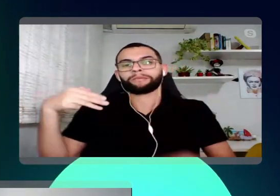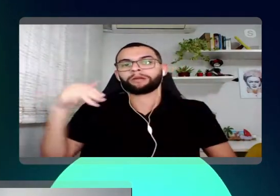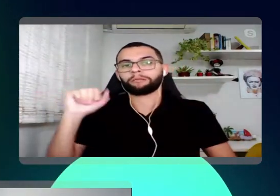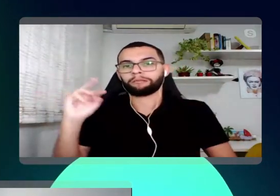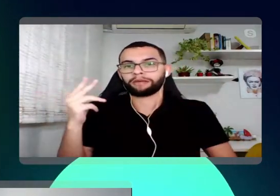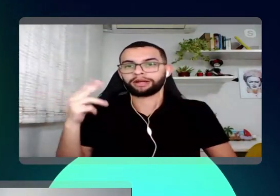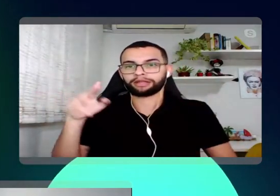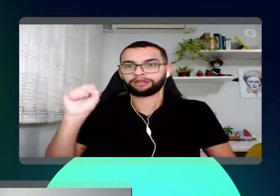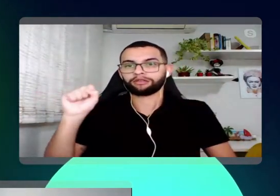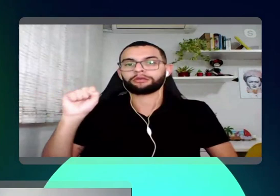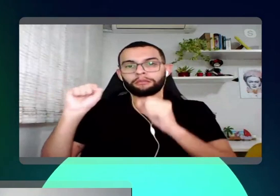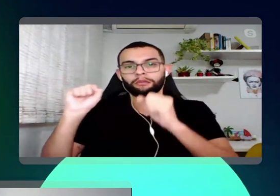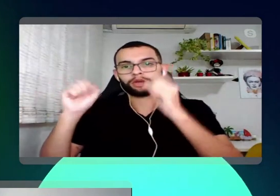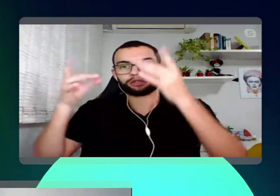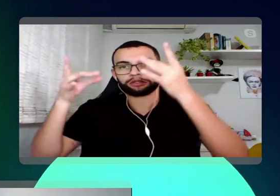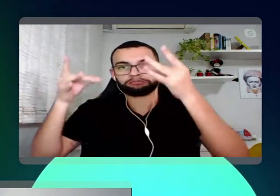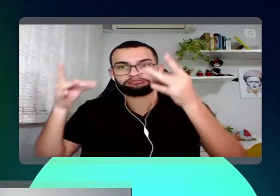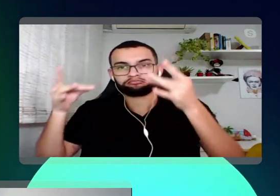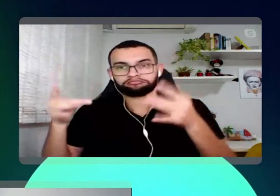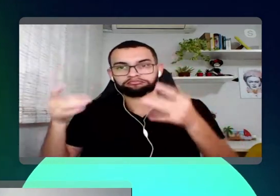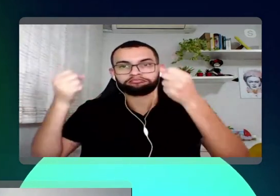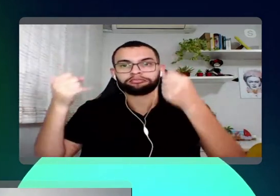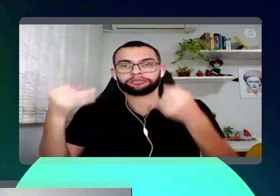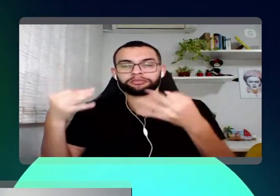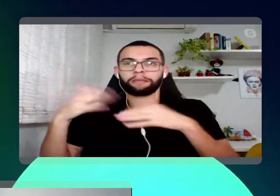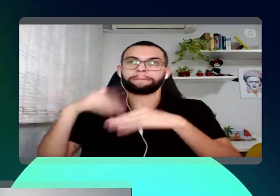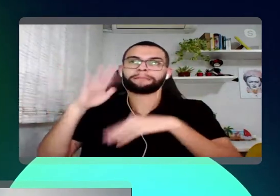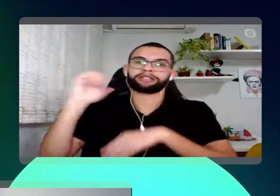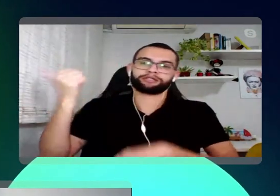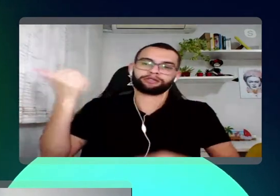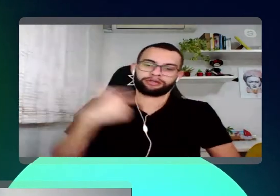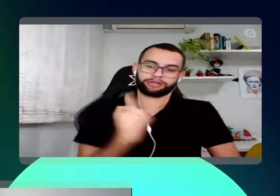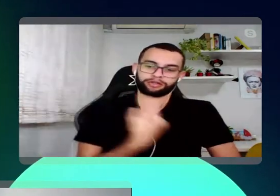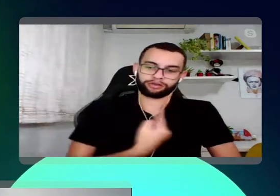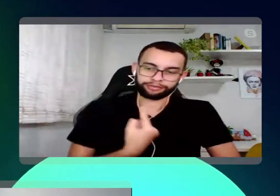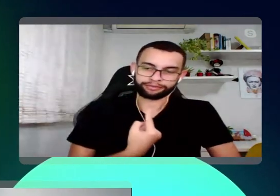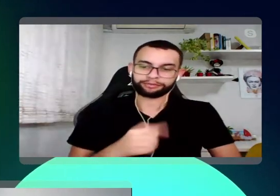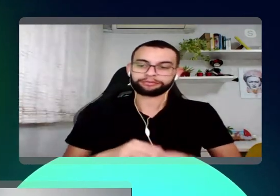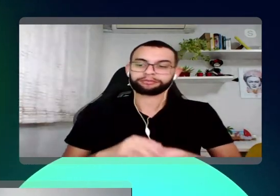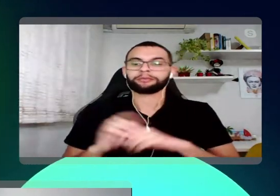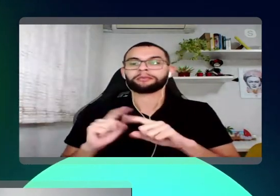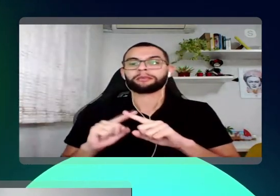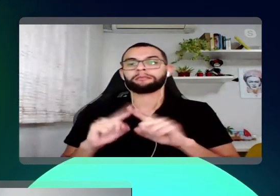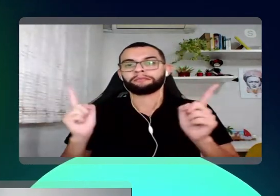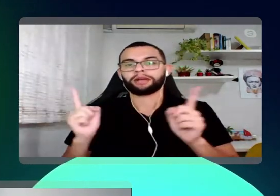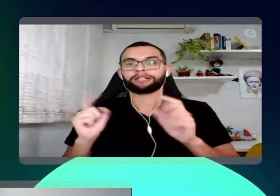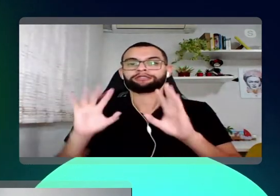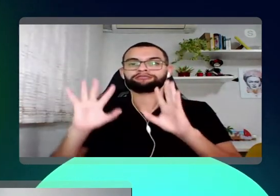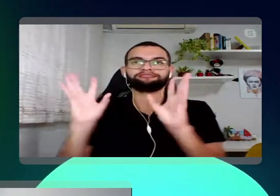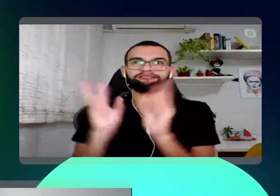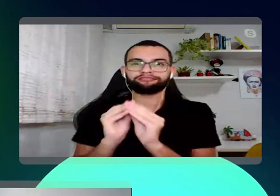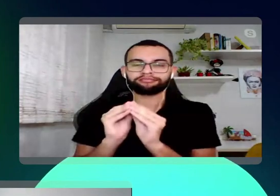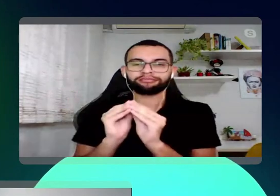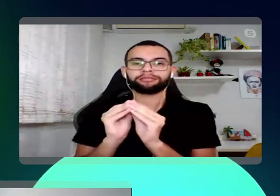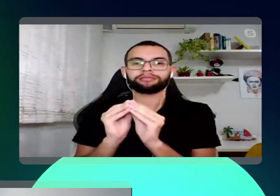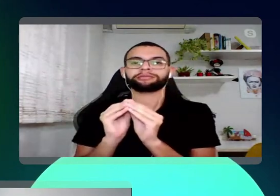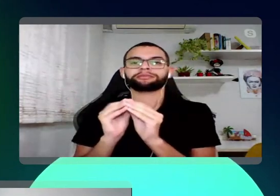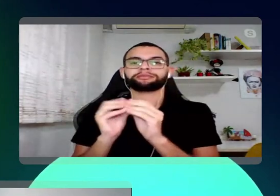elucidar, muito mais do que qualquer um de nós. Mas, dito isso,